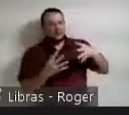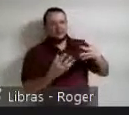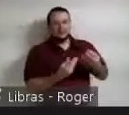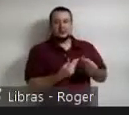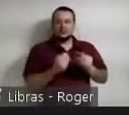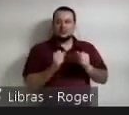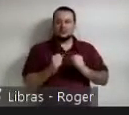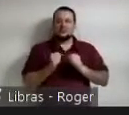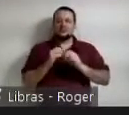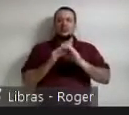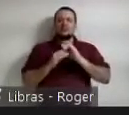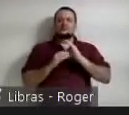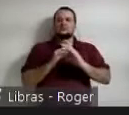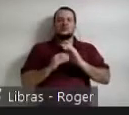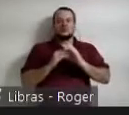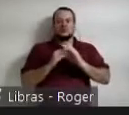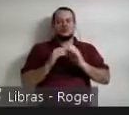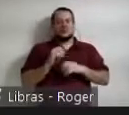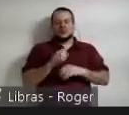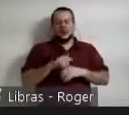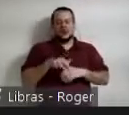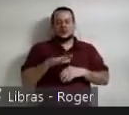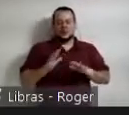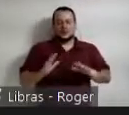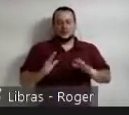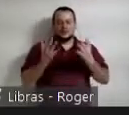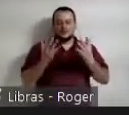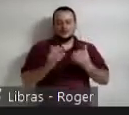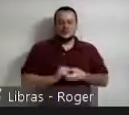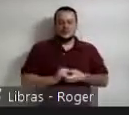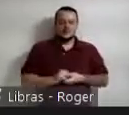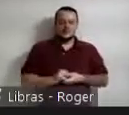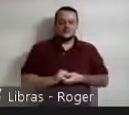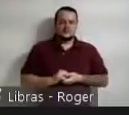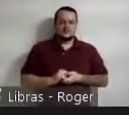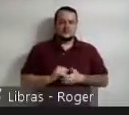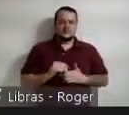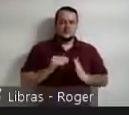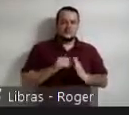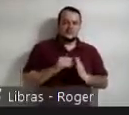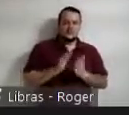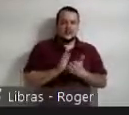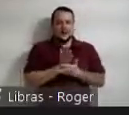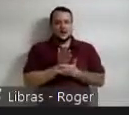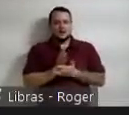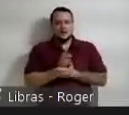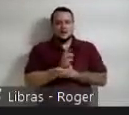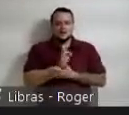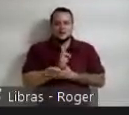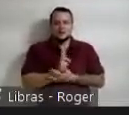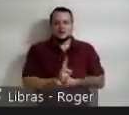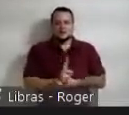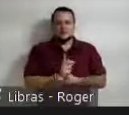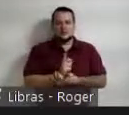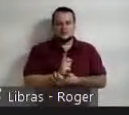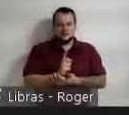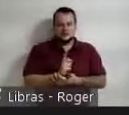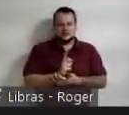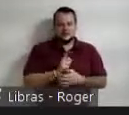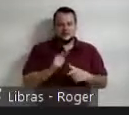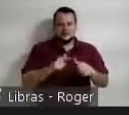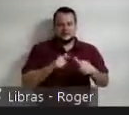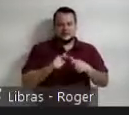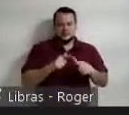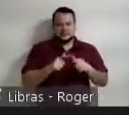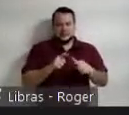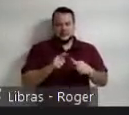comunicar nesses eventos e por fim alguns resultados a gente tem tido nessa empreitada pequena